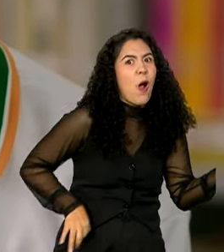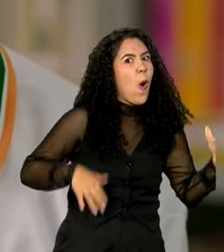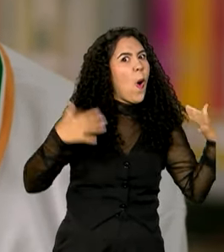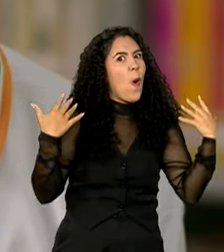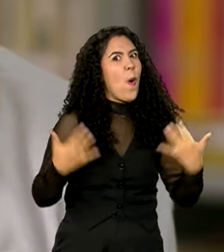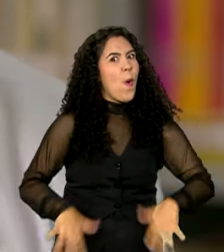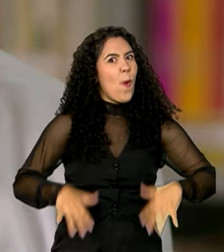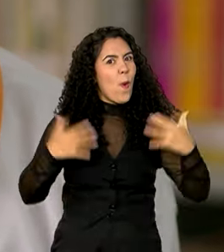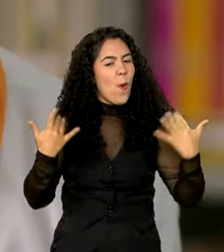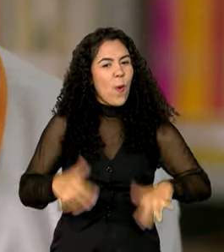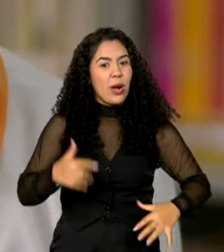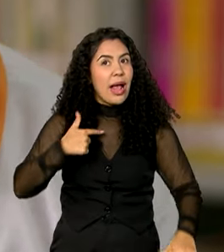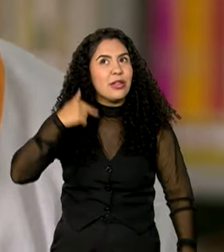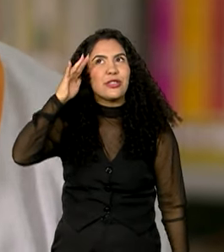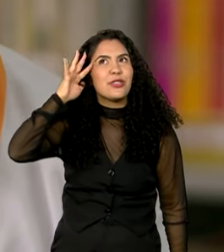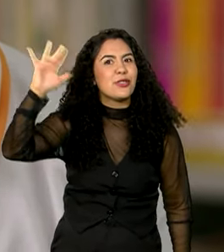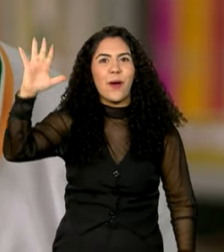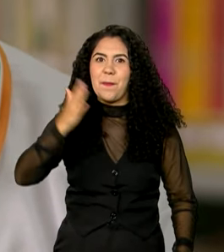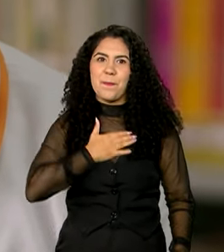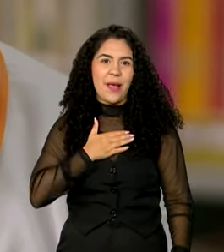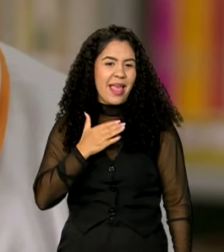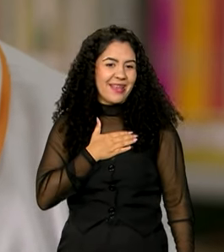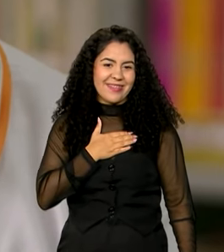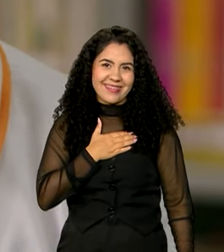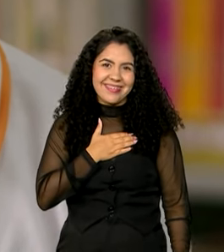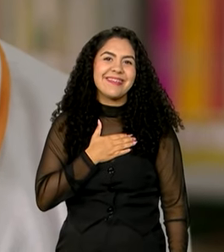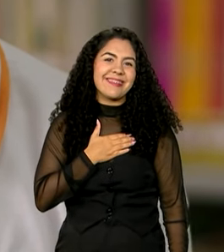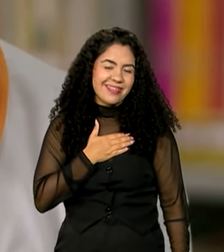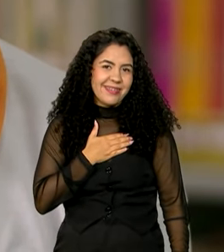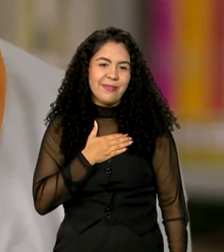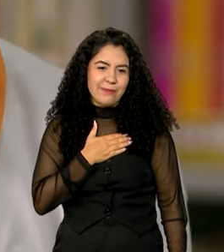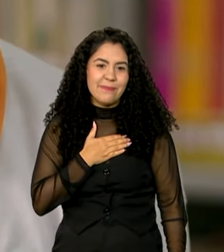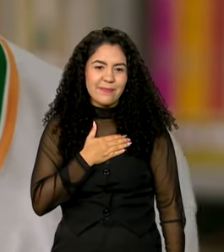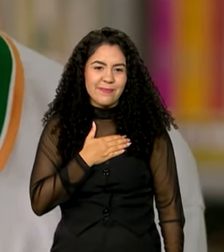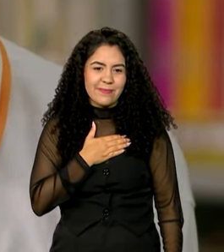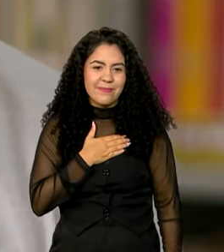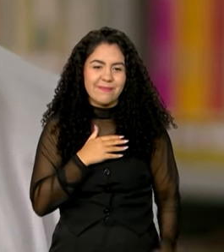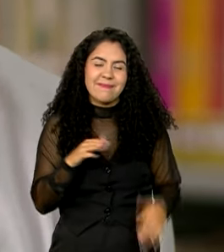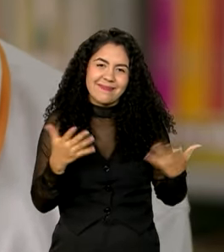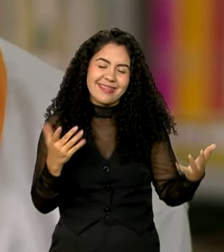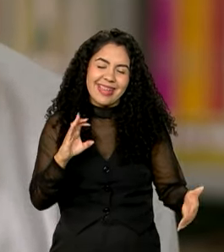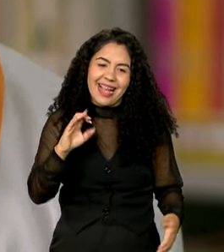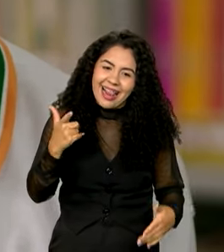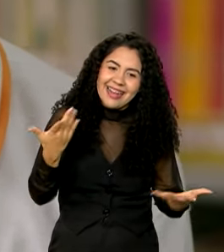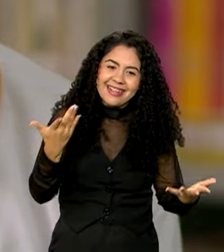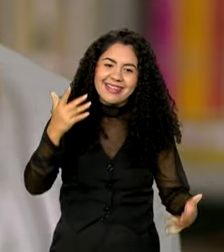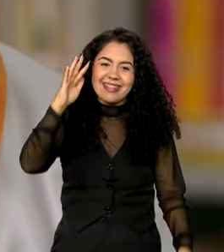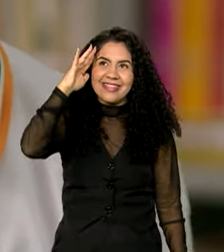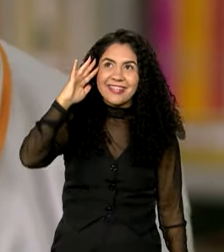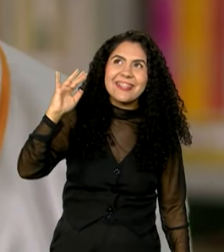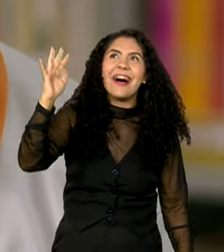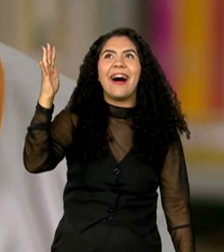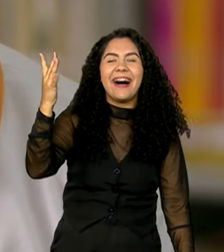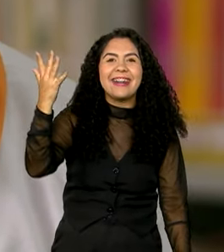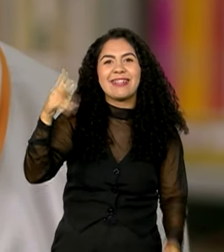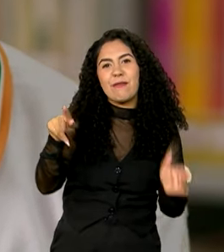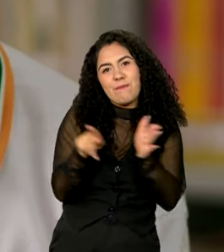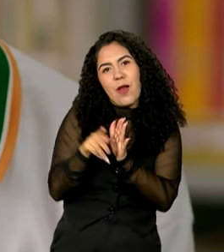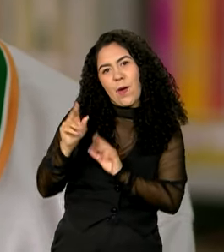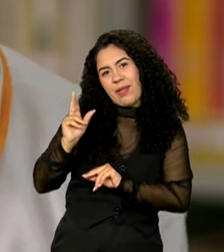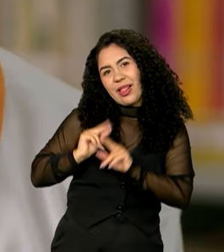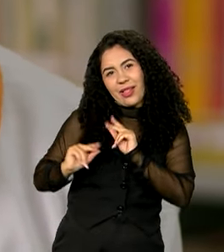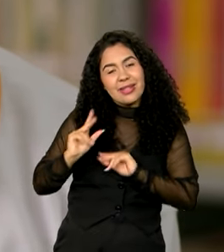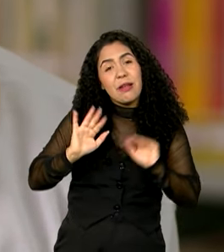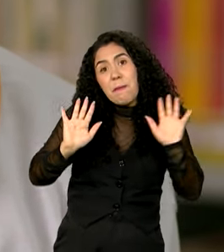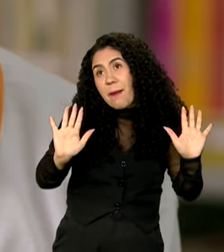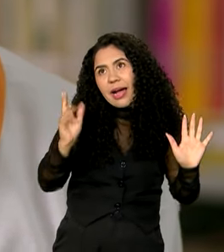Era um sonho meu. Um sonho meu. Claro, um sonho de adolescente. Mas,